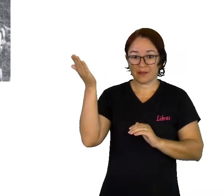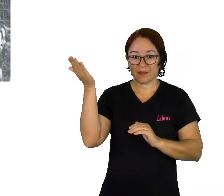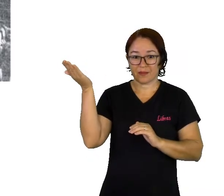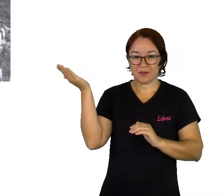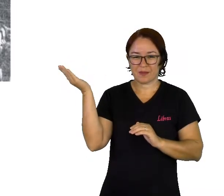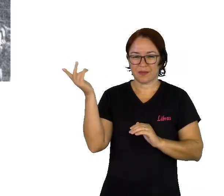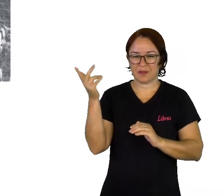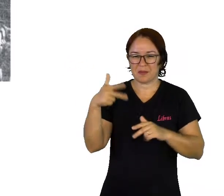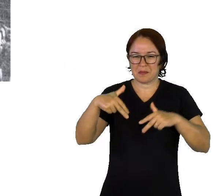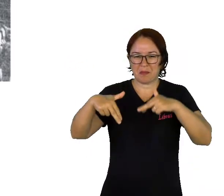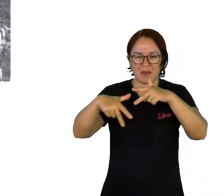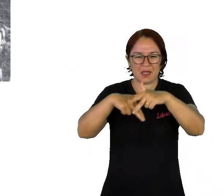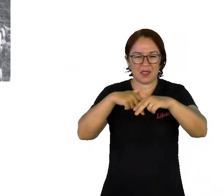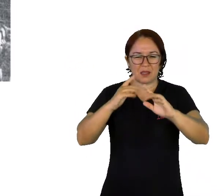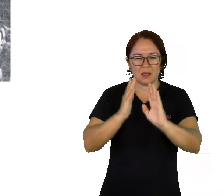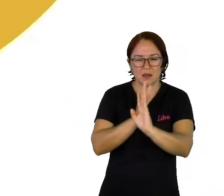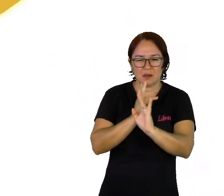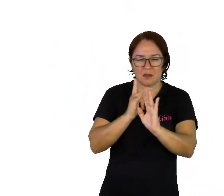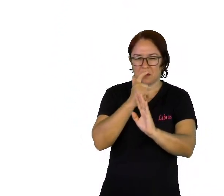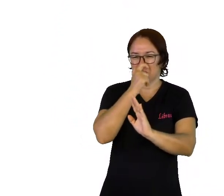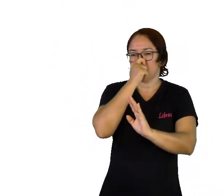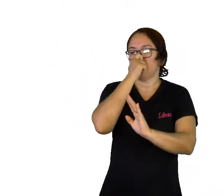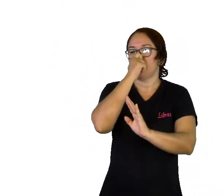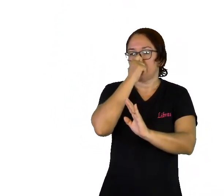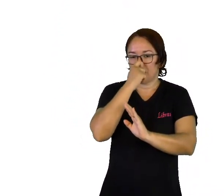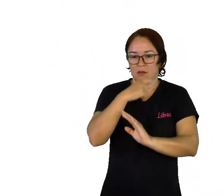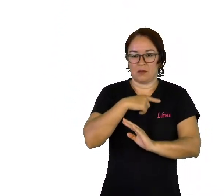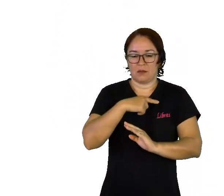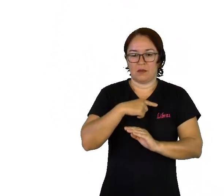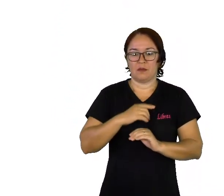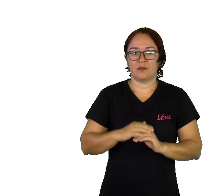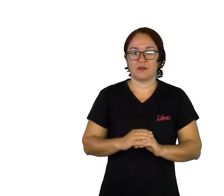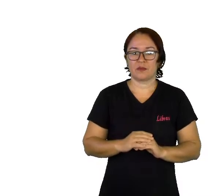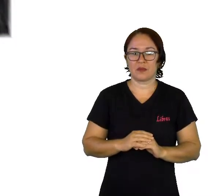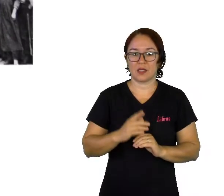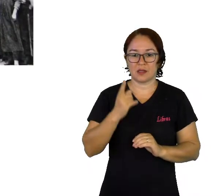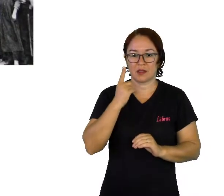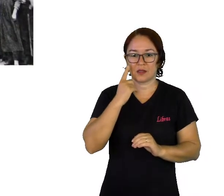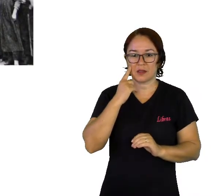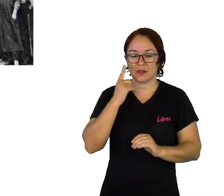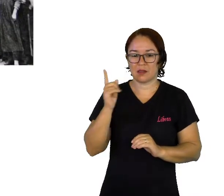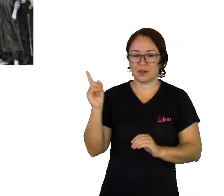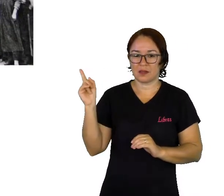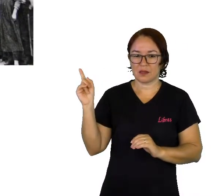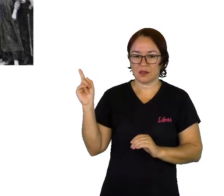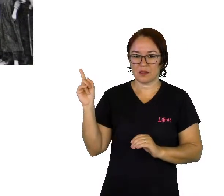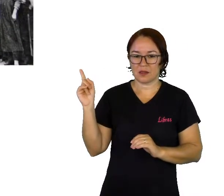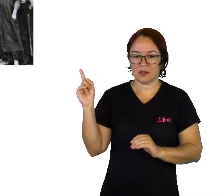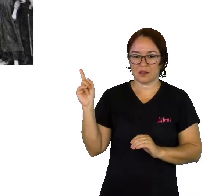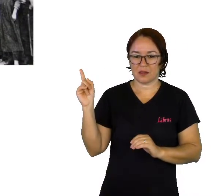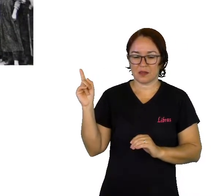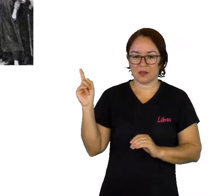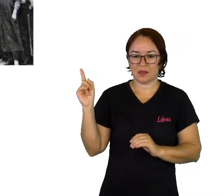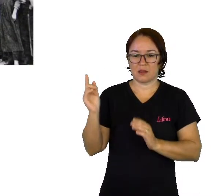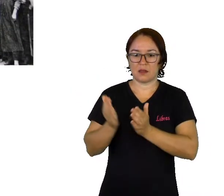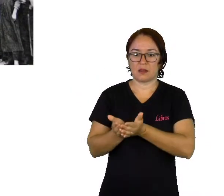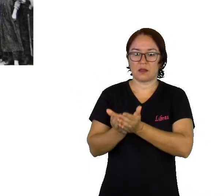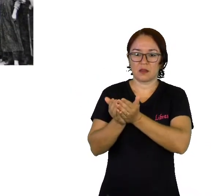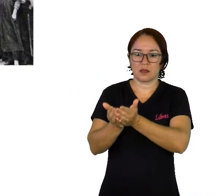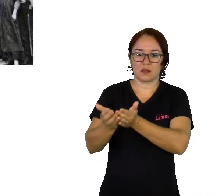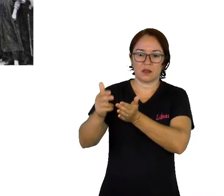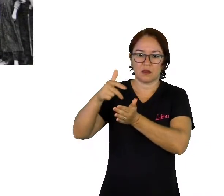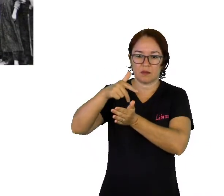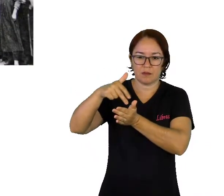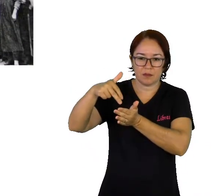de pessoas. E no outro slide, vocês podem estar observando as pessoas que já desembarcaram e estão